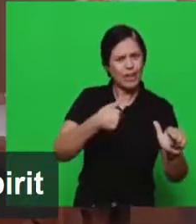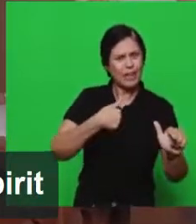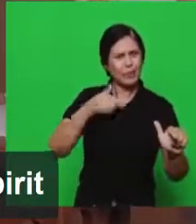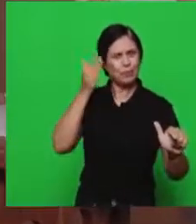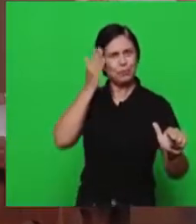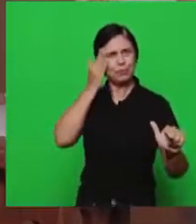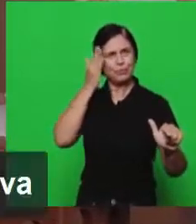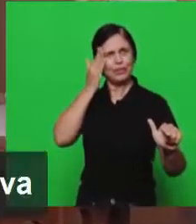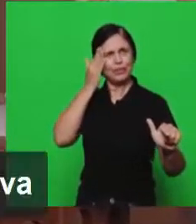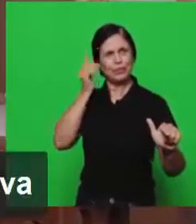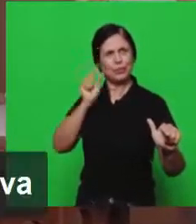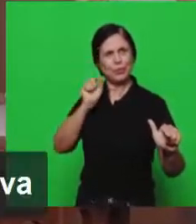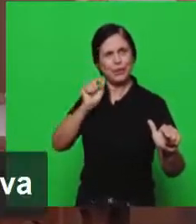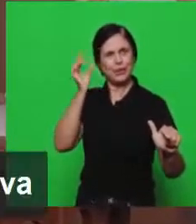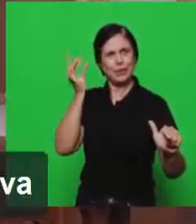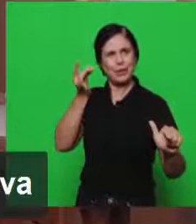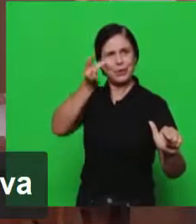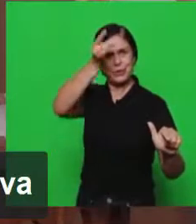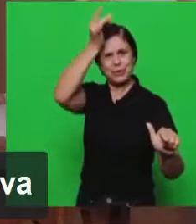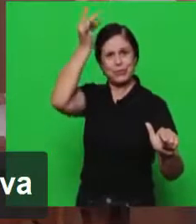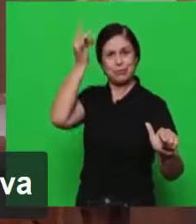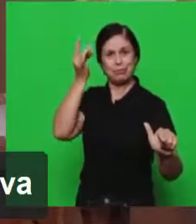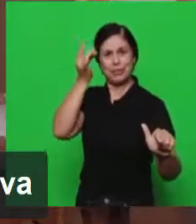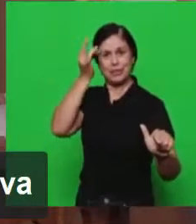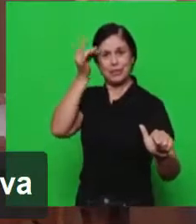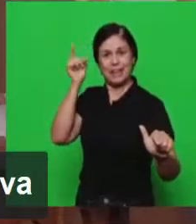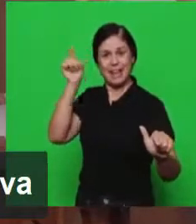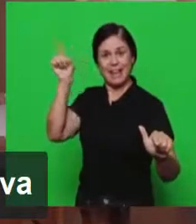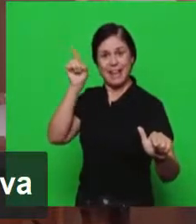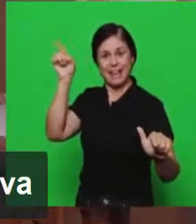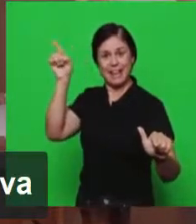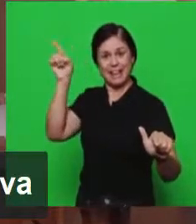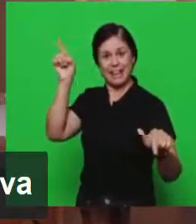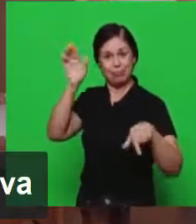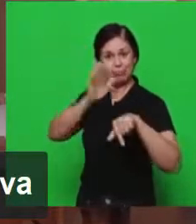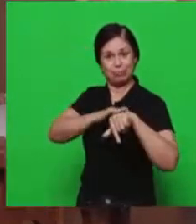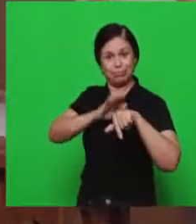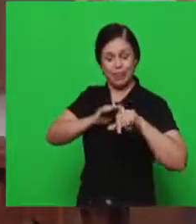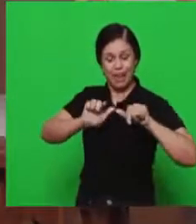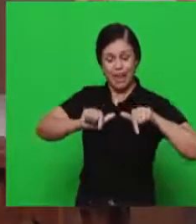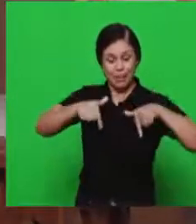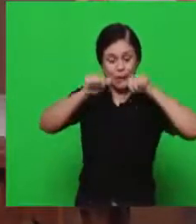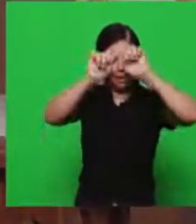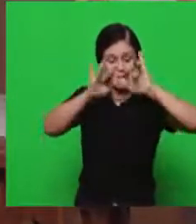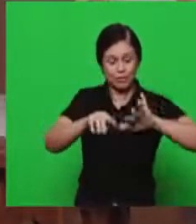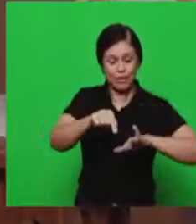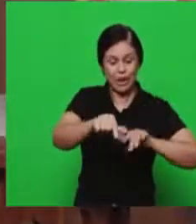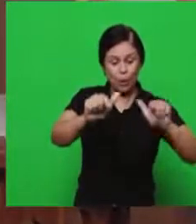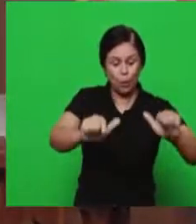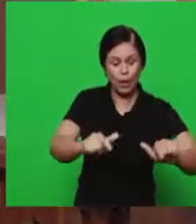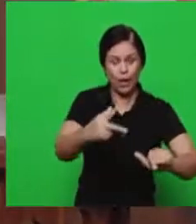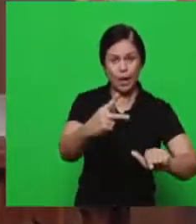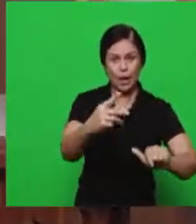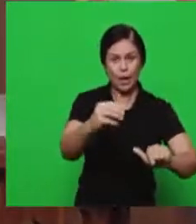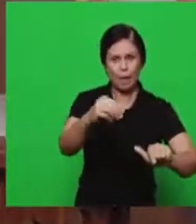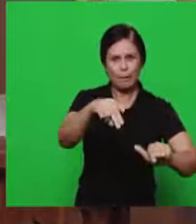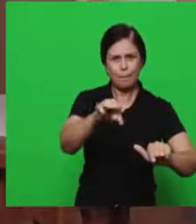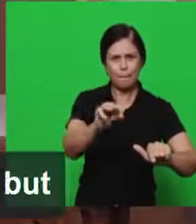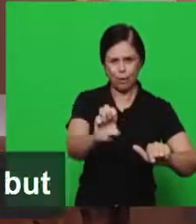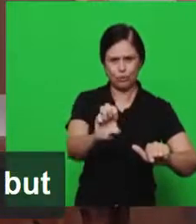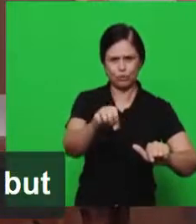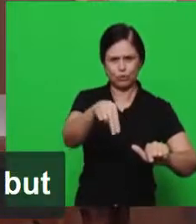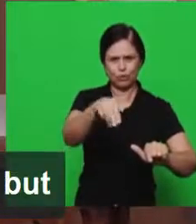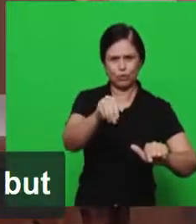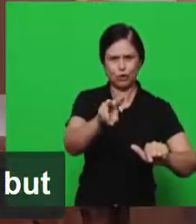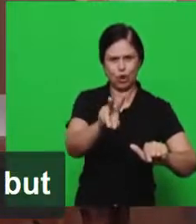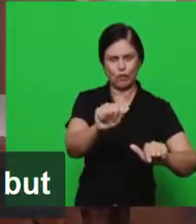Espírito Santo estava realizando uma obra ali, em Ponte Nova. Eu entendi que o que teríamos que fazer